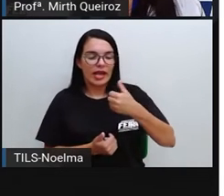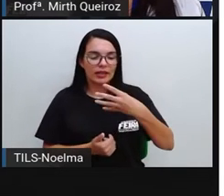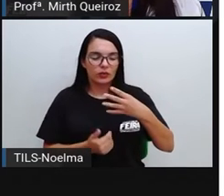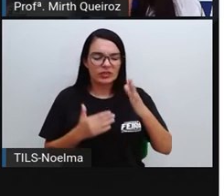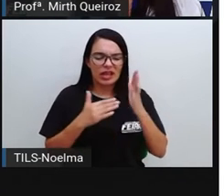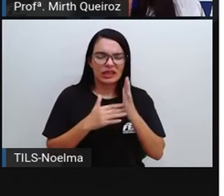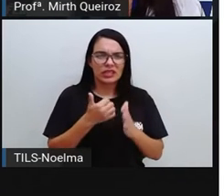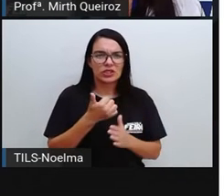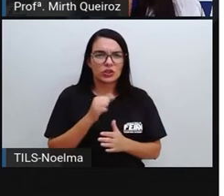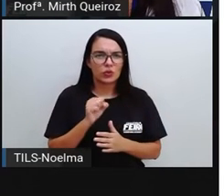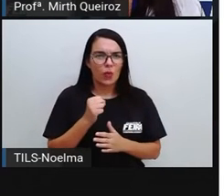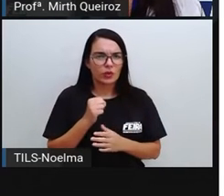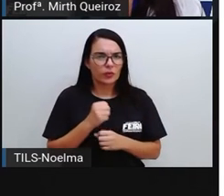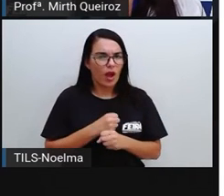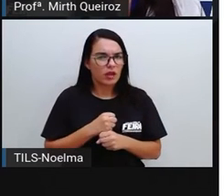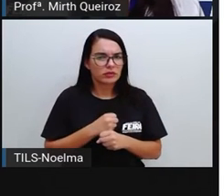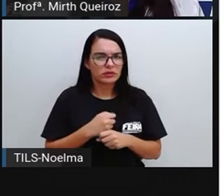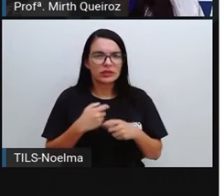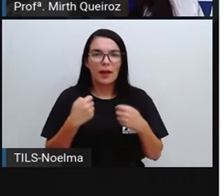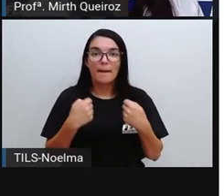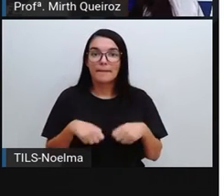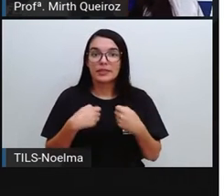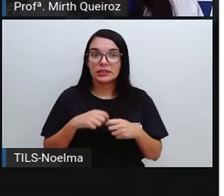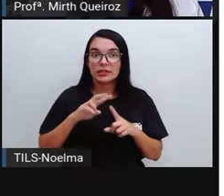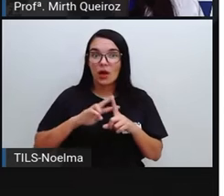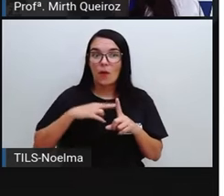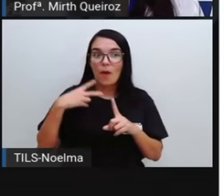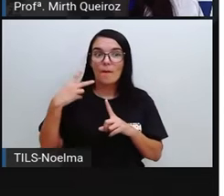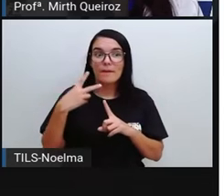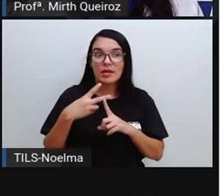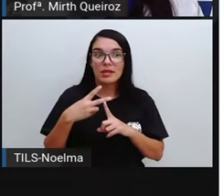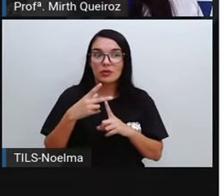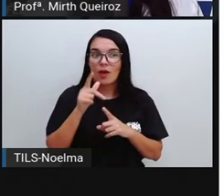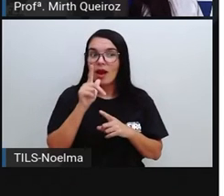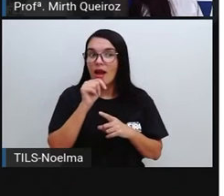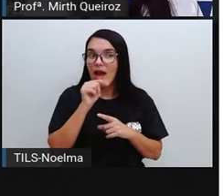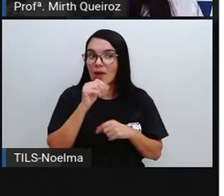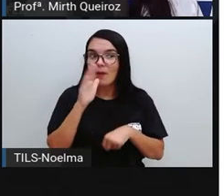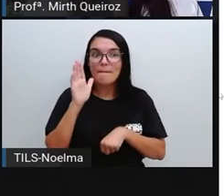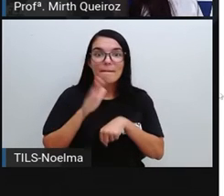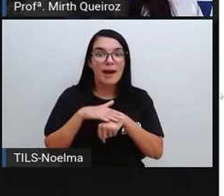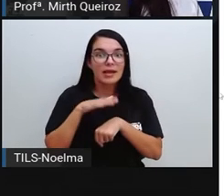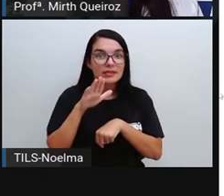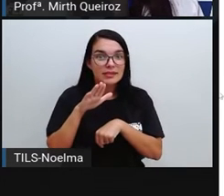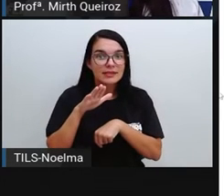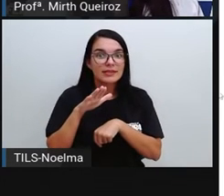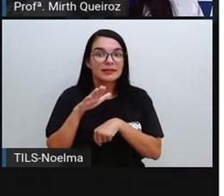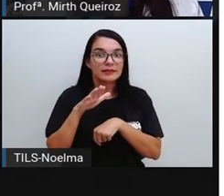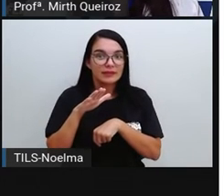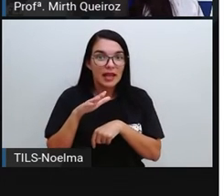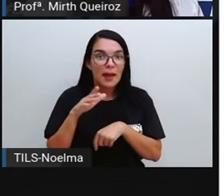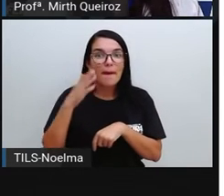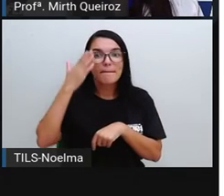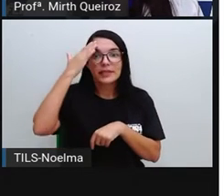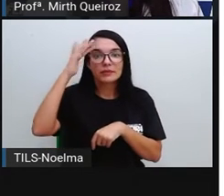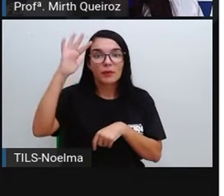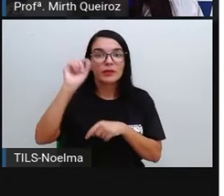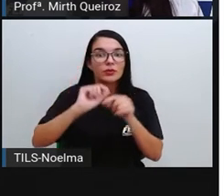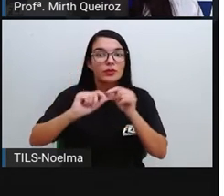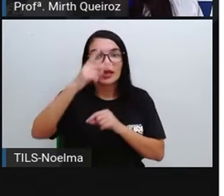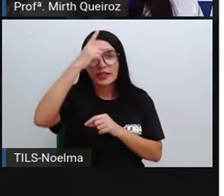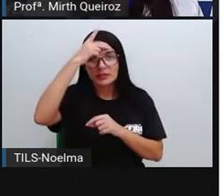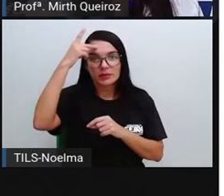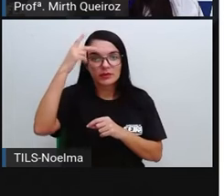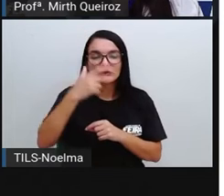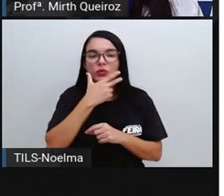a 18 anos De idade Há um aumento Na quantidade De água Que deve ser ingerida Principalmente Os